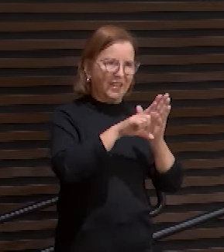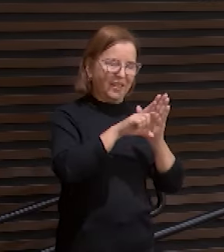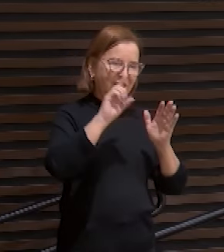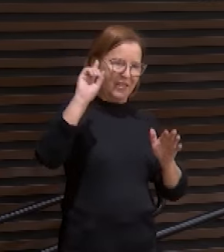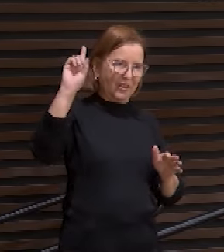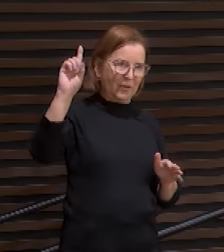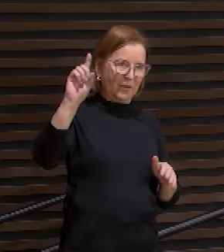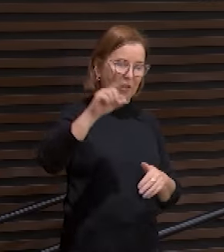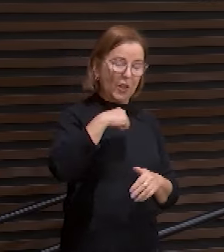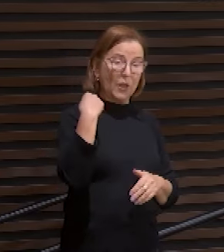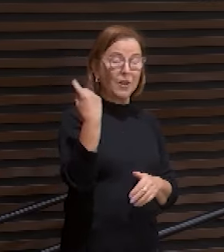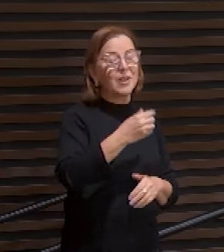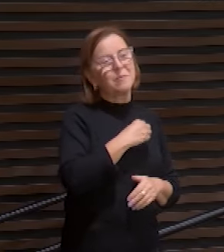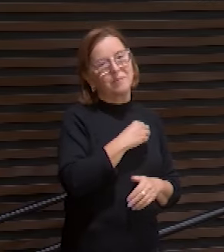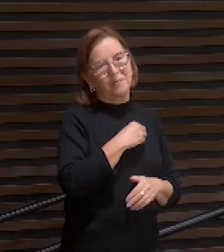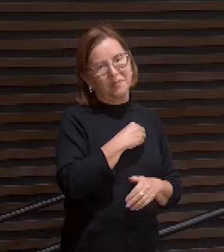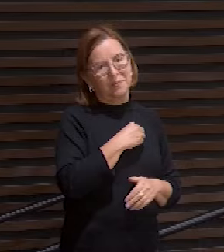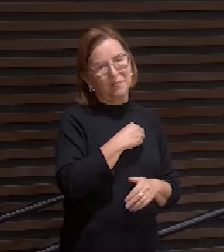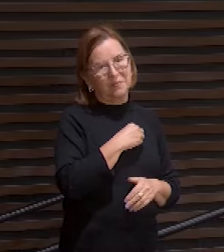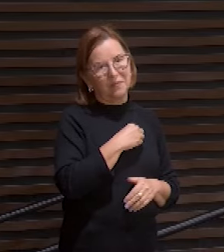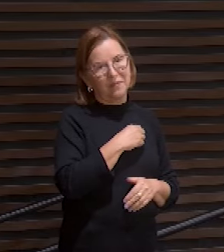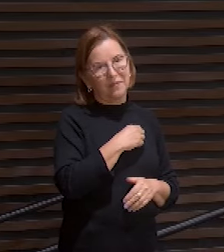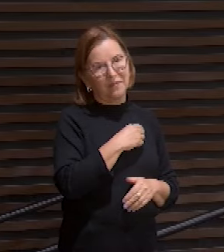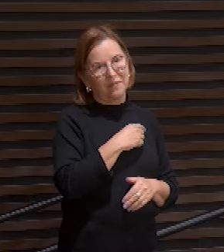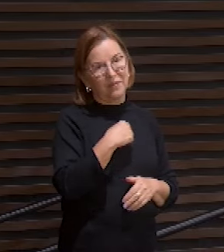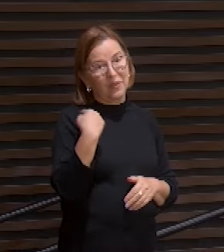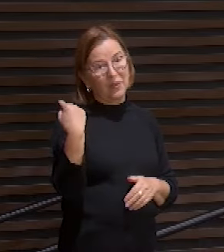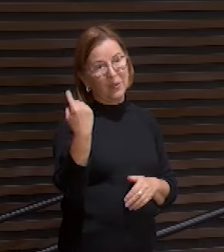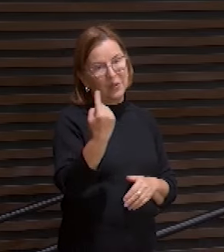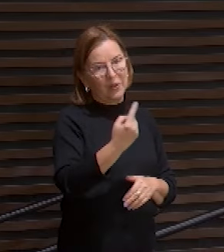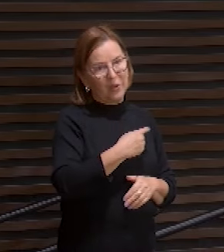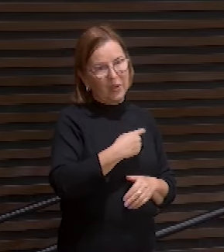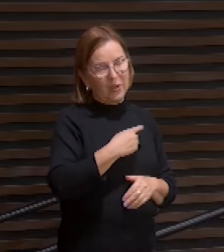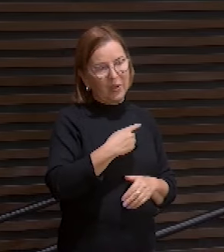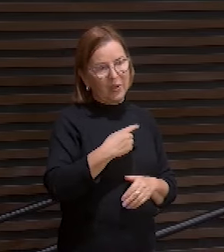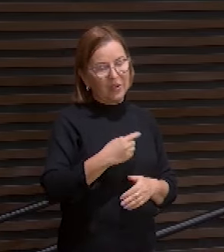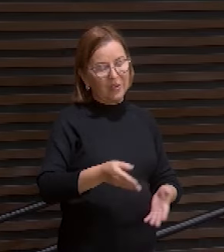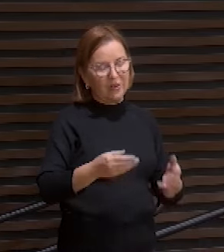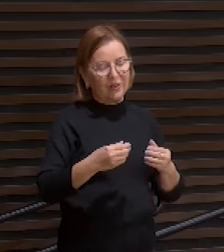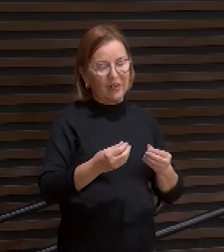nós pecamos nós trouxemos um prejuízo enorme